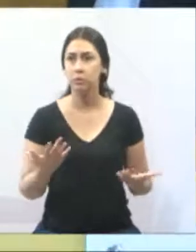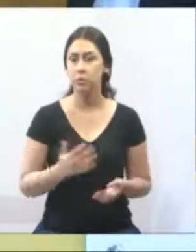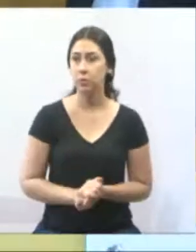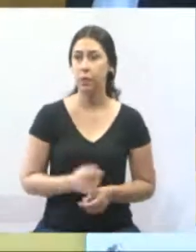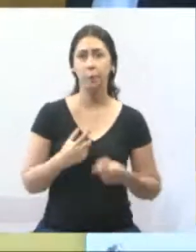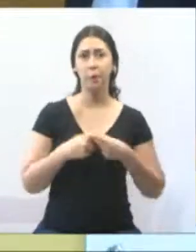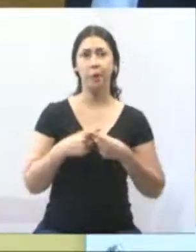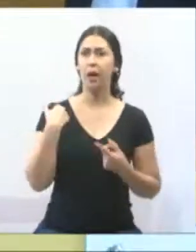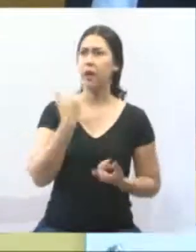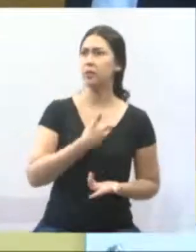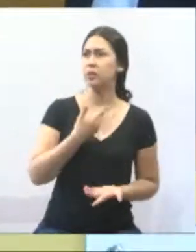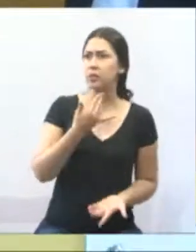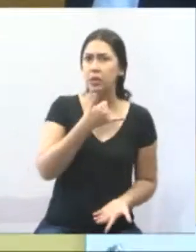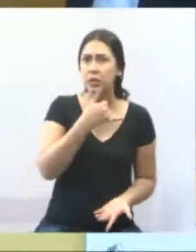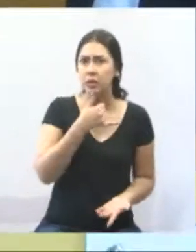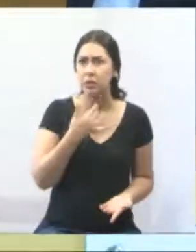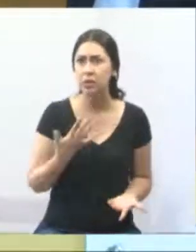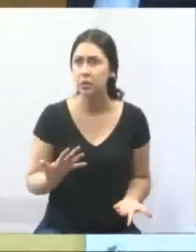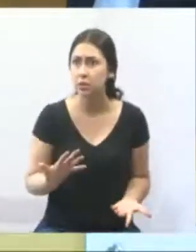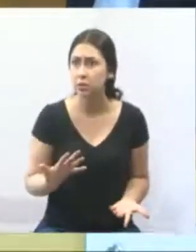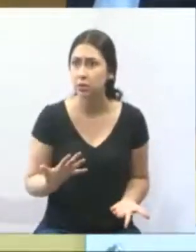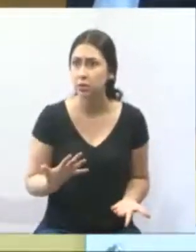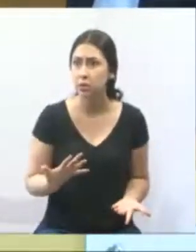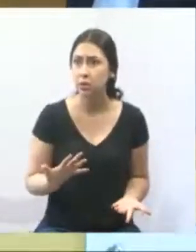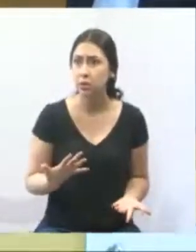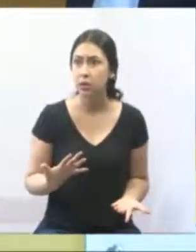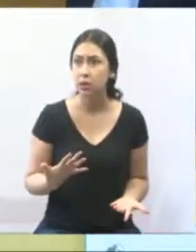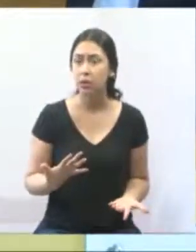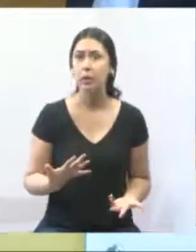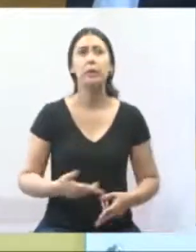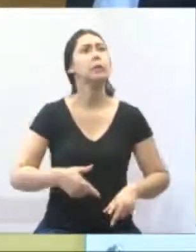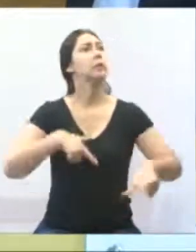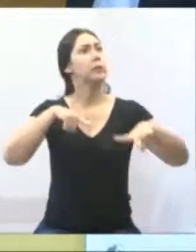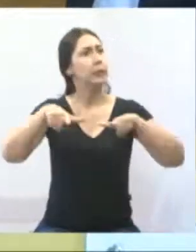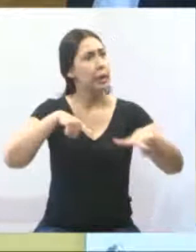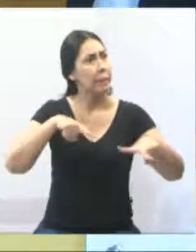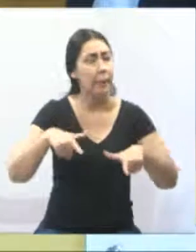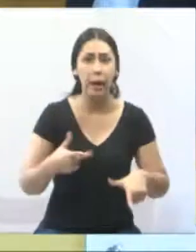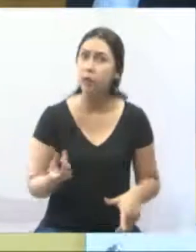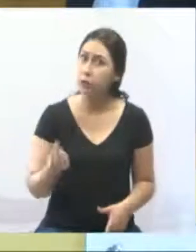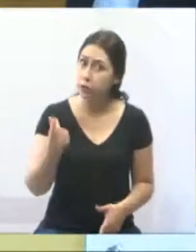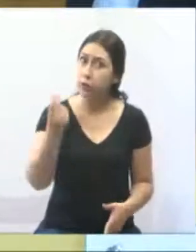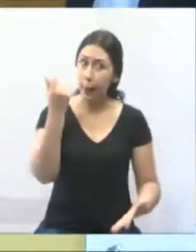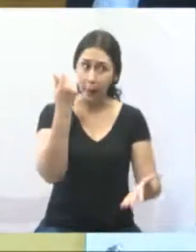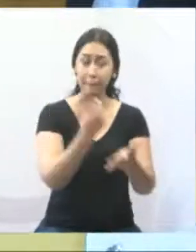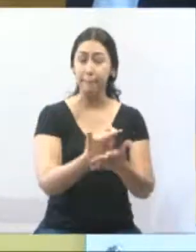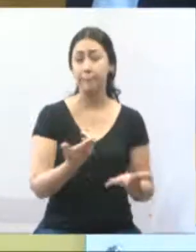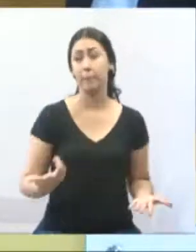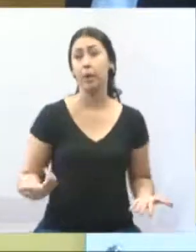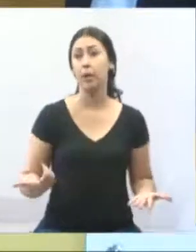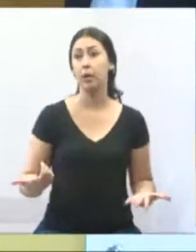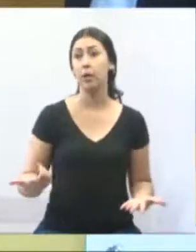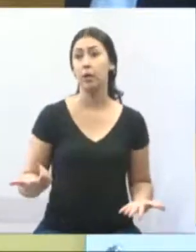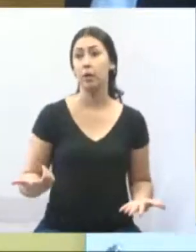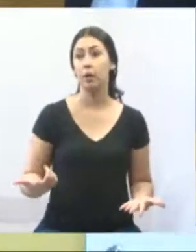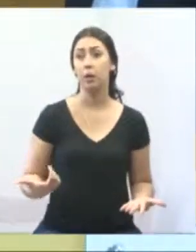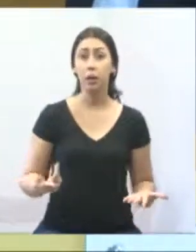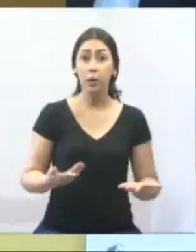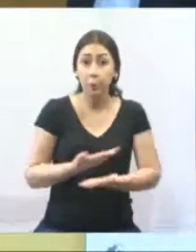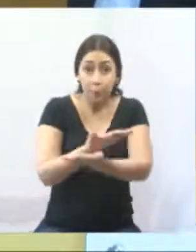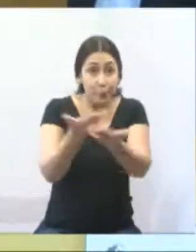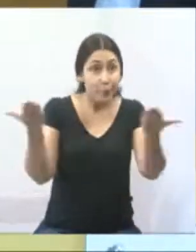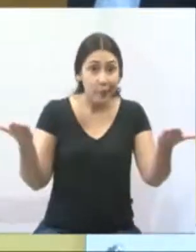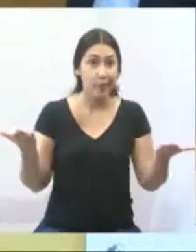Porque a gente fica triste com isso. O maior trabalho é dinheiro público. É para vocês